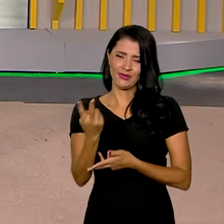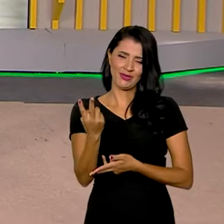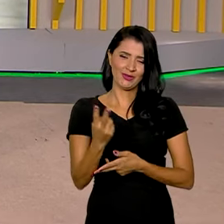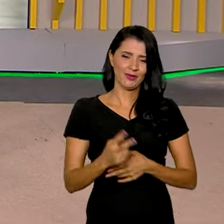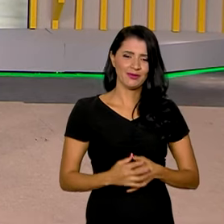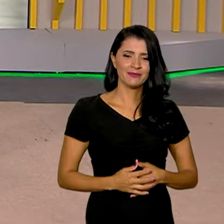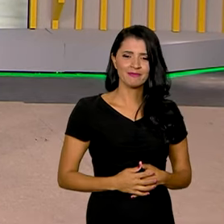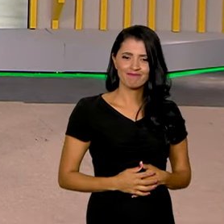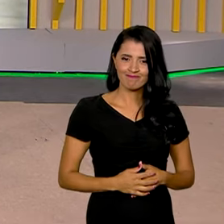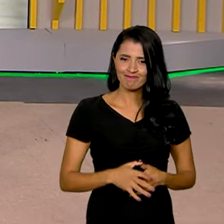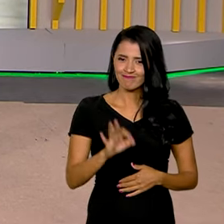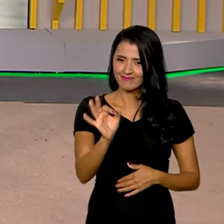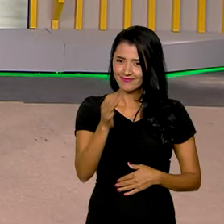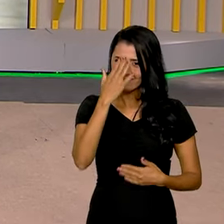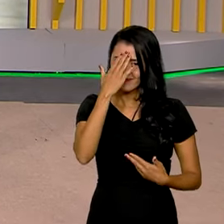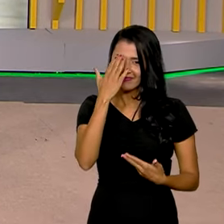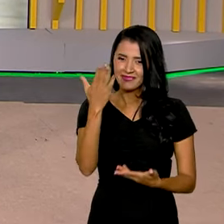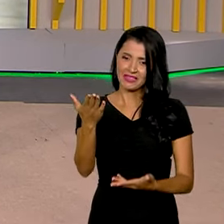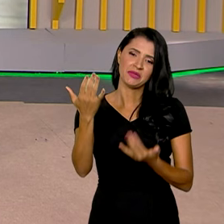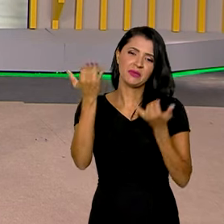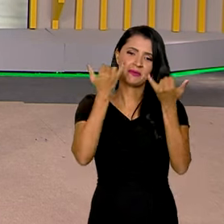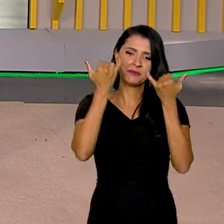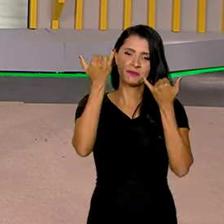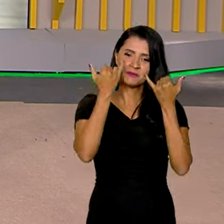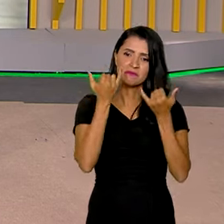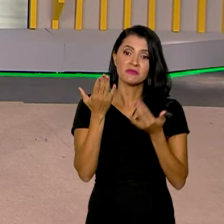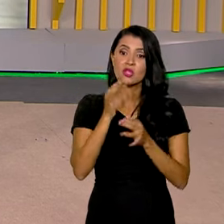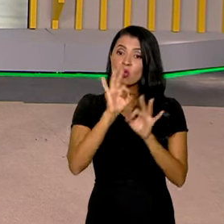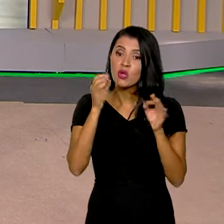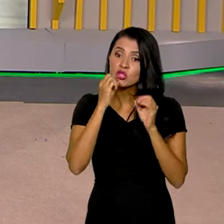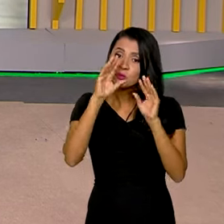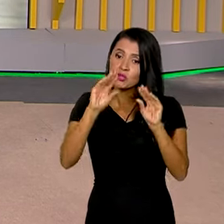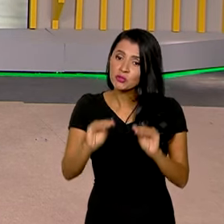vocês. Tá certo, Gabriela. Obrigado aí pelas informações. Uma ótima noite. Obrigado.